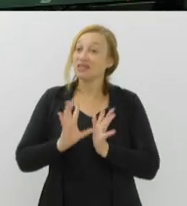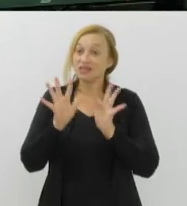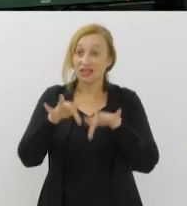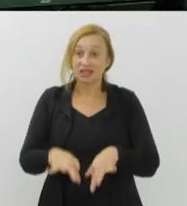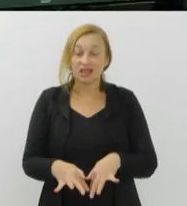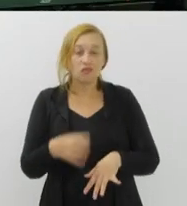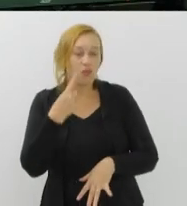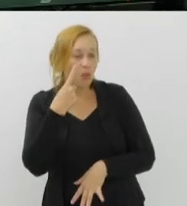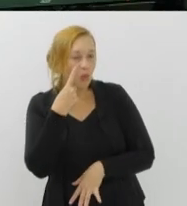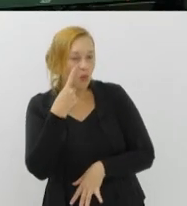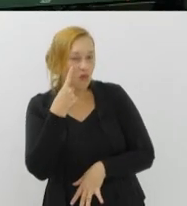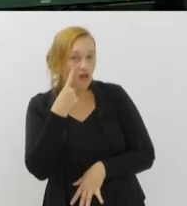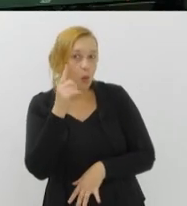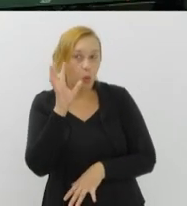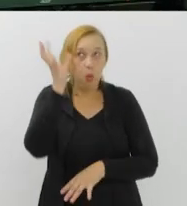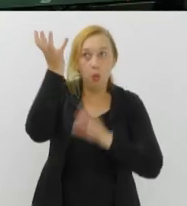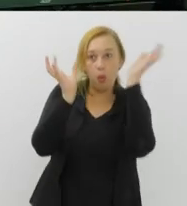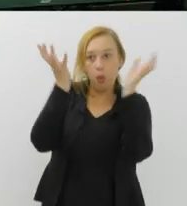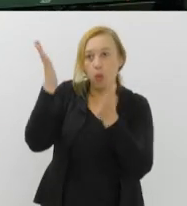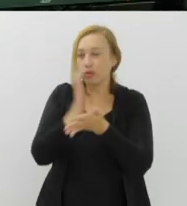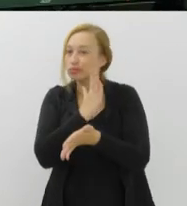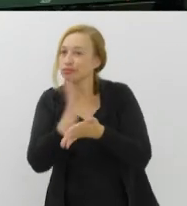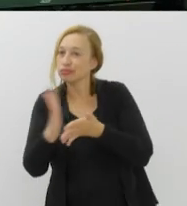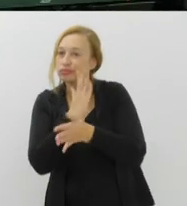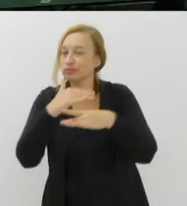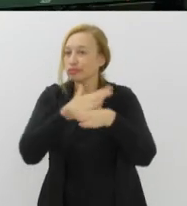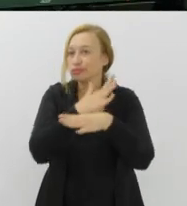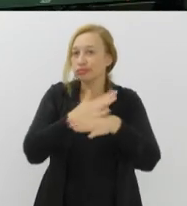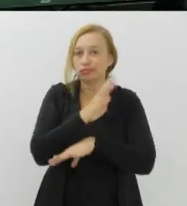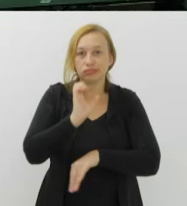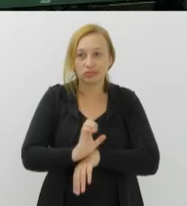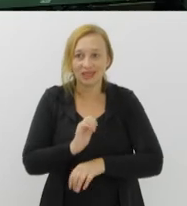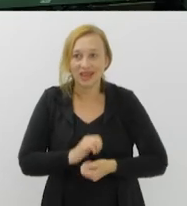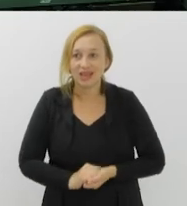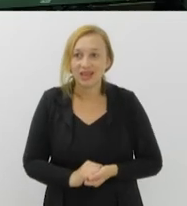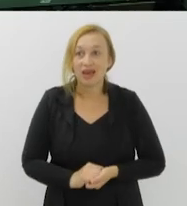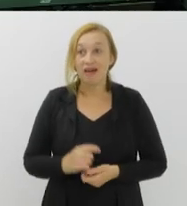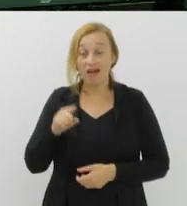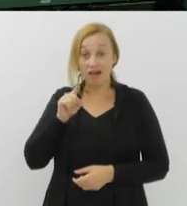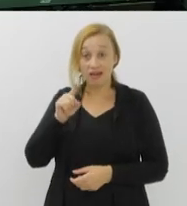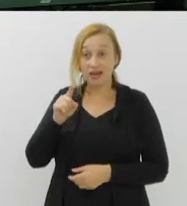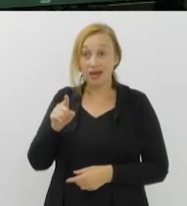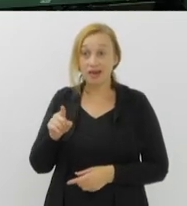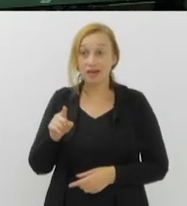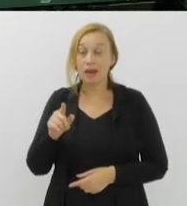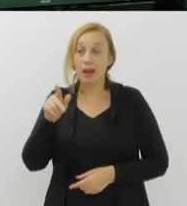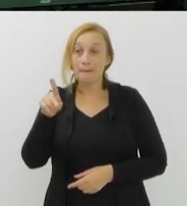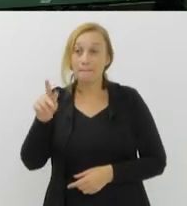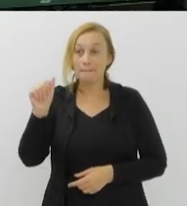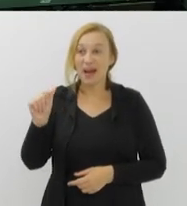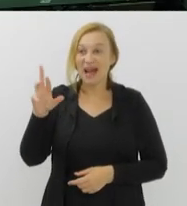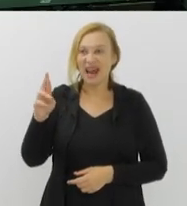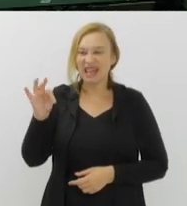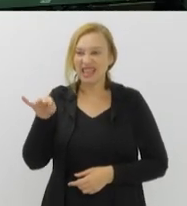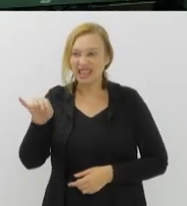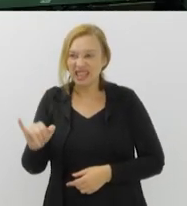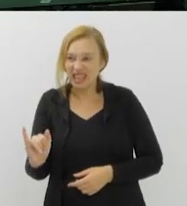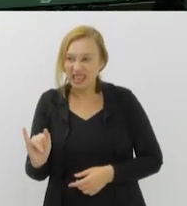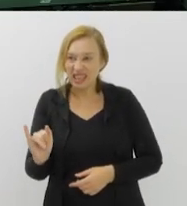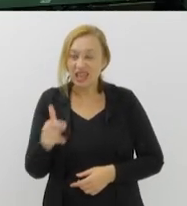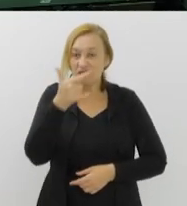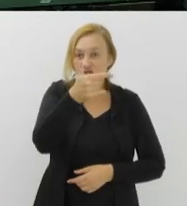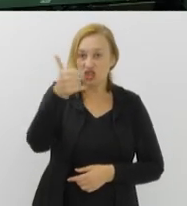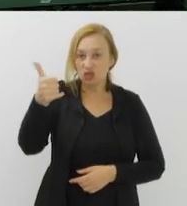vamos dar uma olhada no tempo em algumas cidades do Estado. Aqui na tela, Paraty, que está nublado, 21 graus nesse